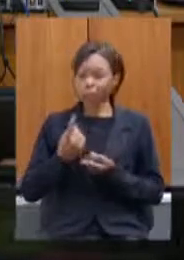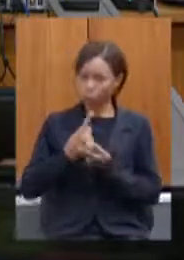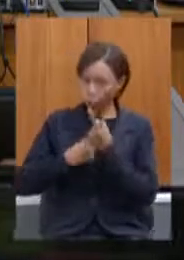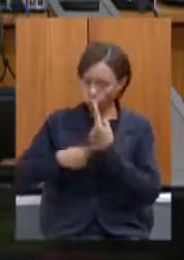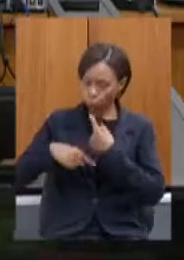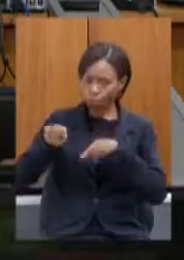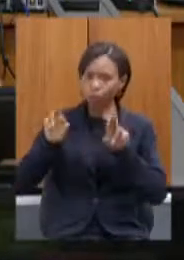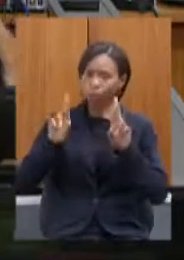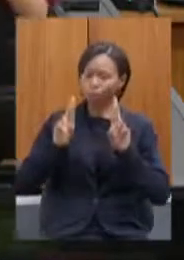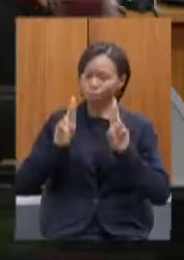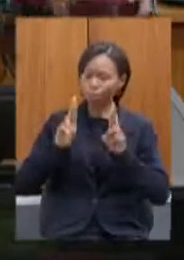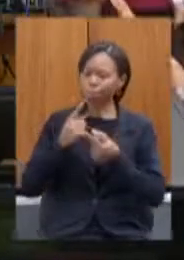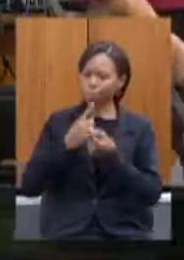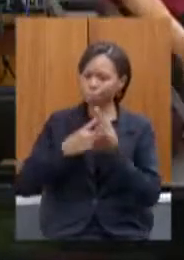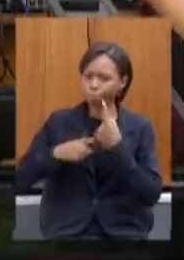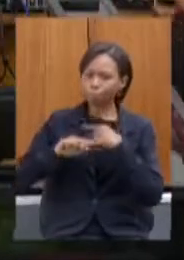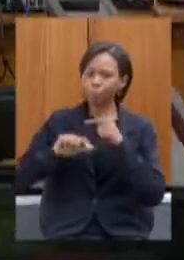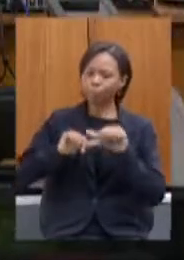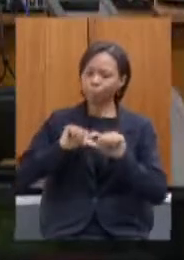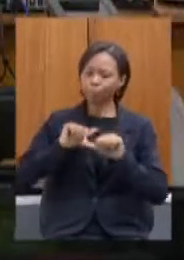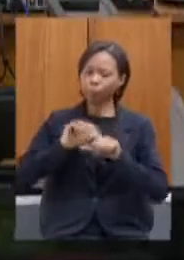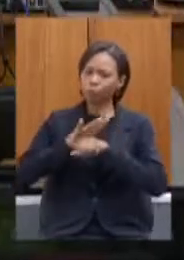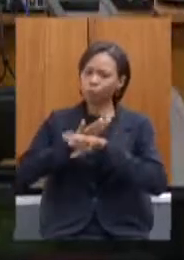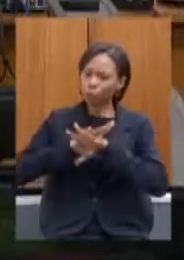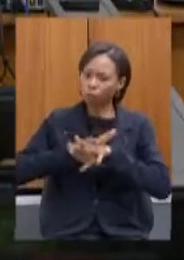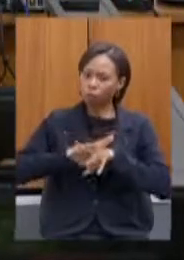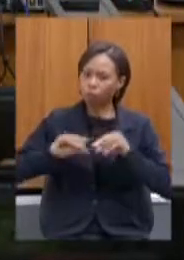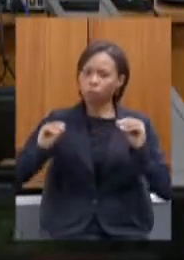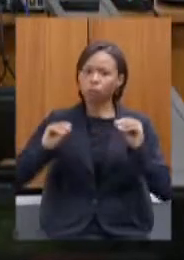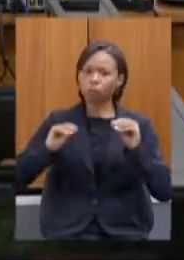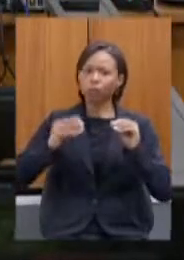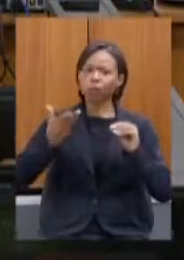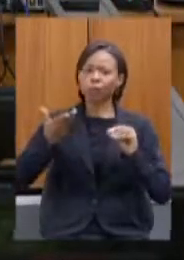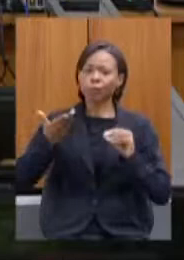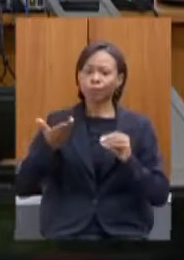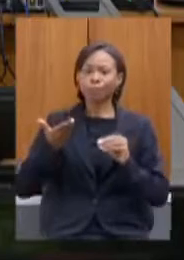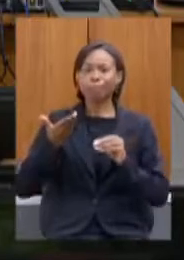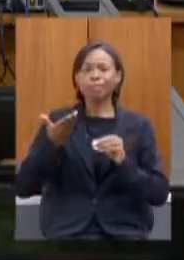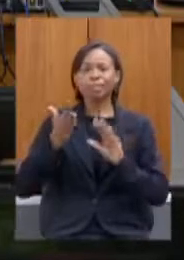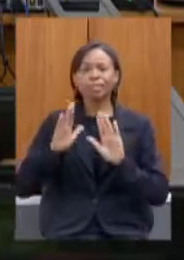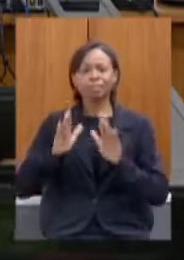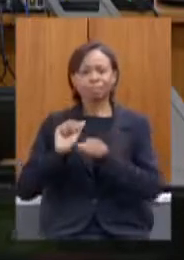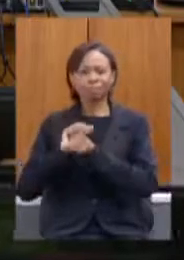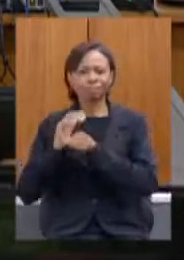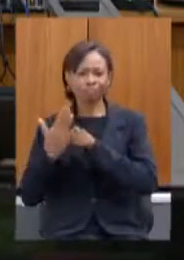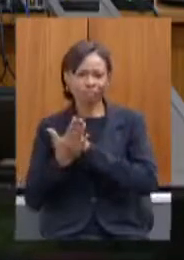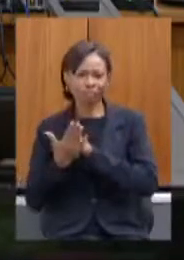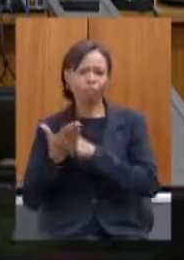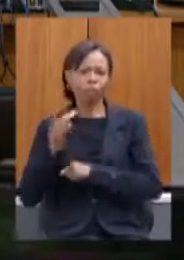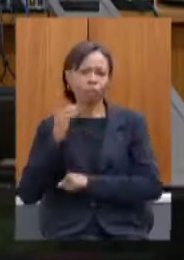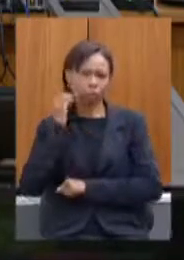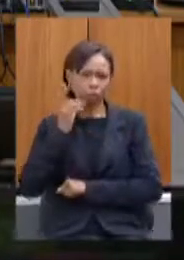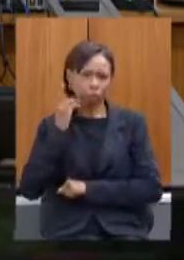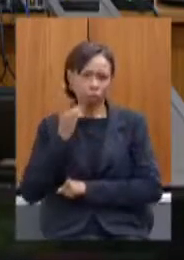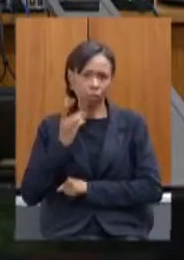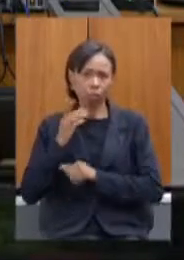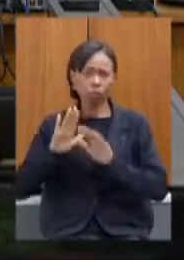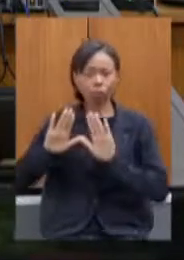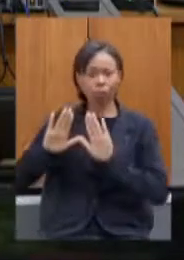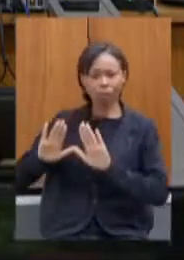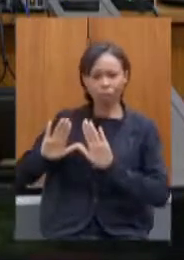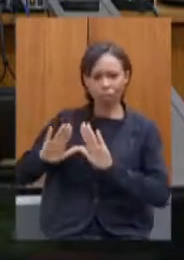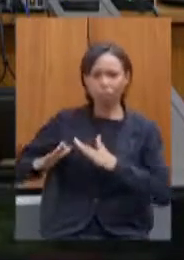nossos colegas infectados pelo covid todos recolhidos em